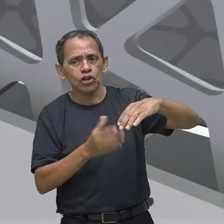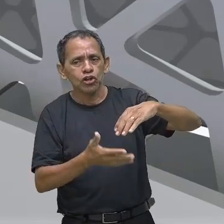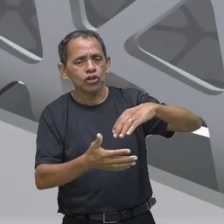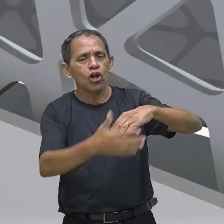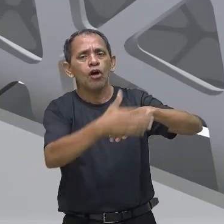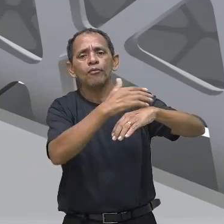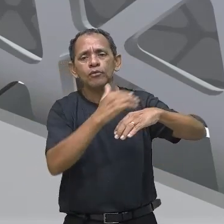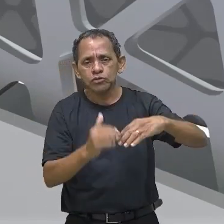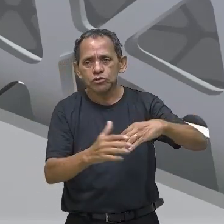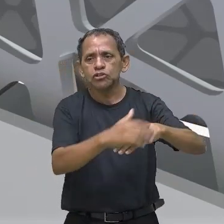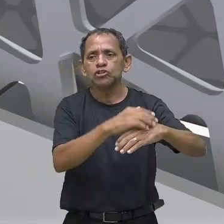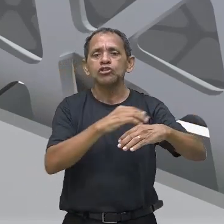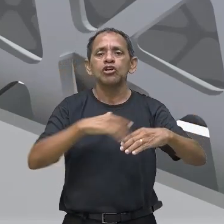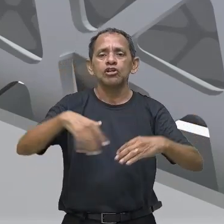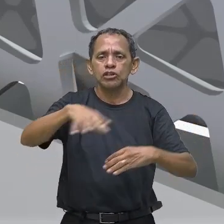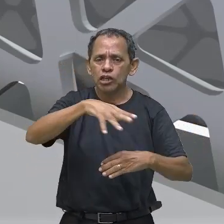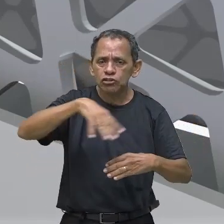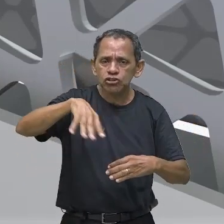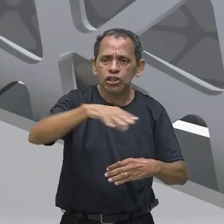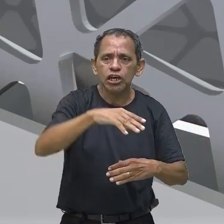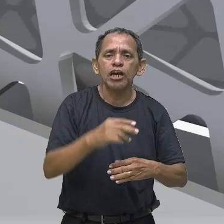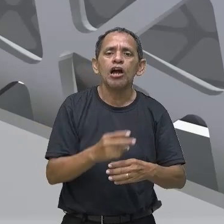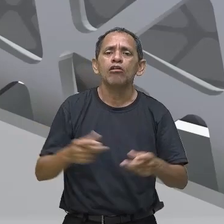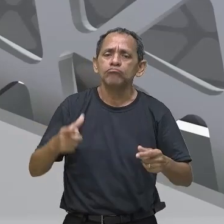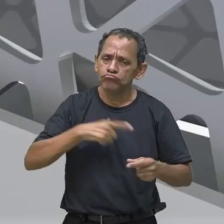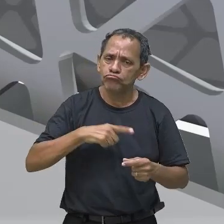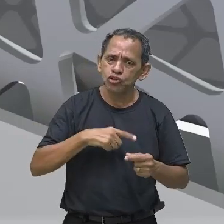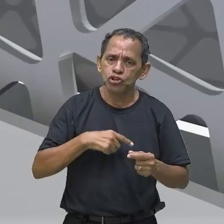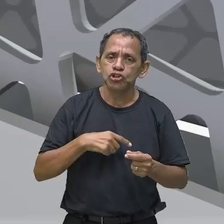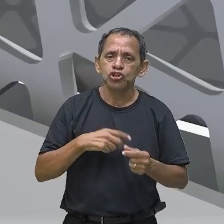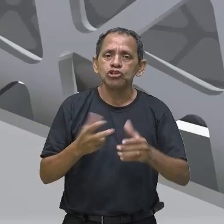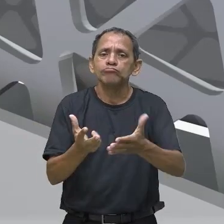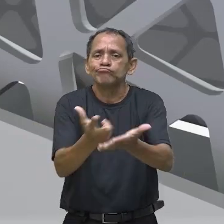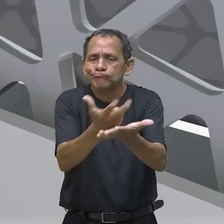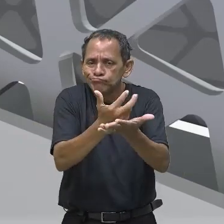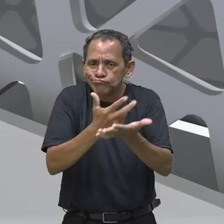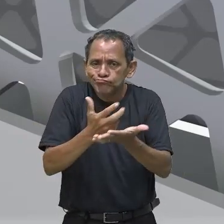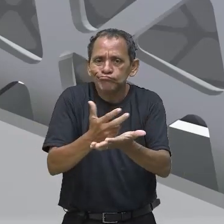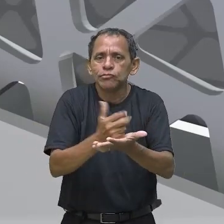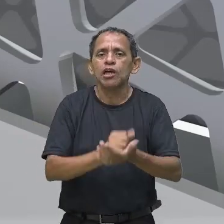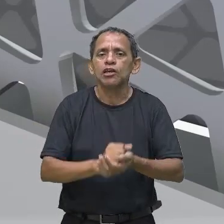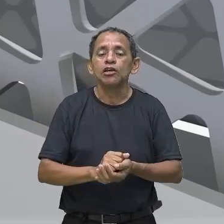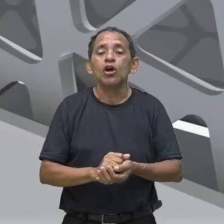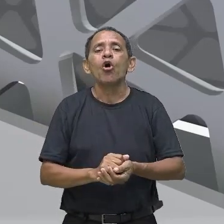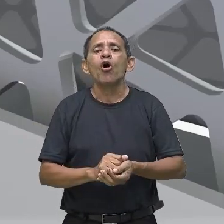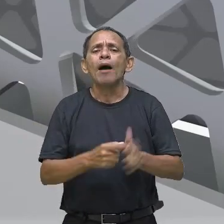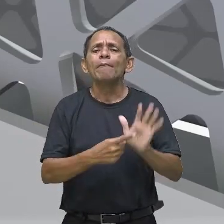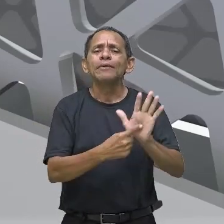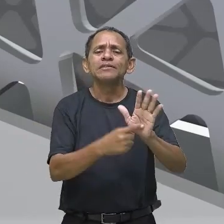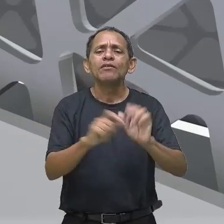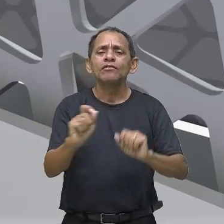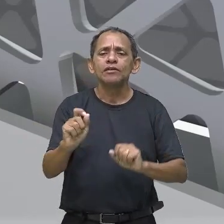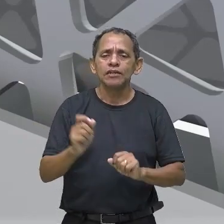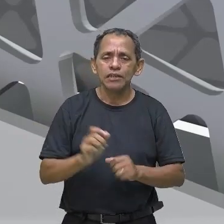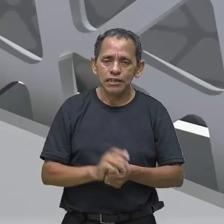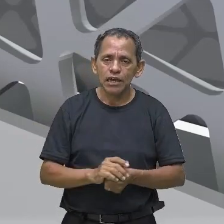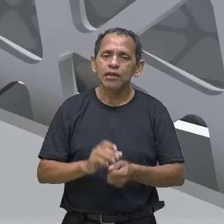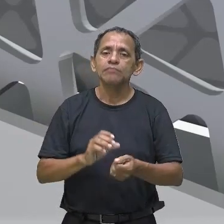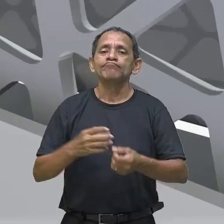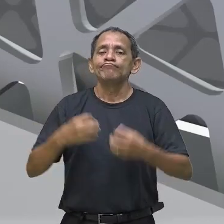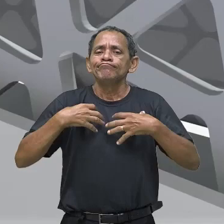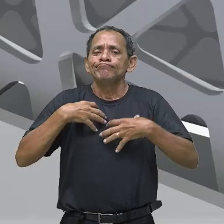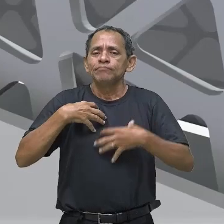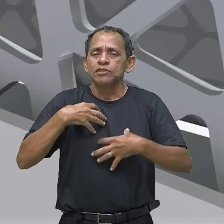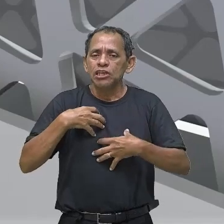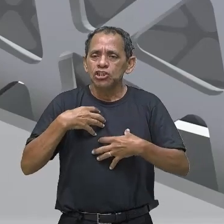apresentavam os sentimentos, emoções das pessoas que ali conviviam. Que por enquanto não